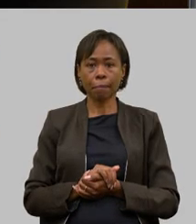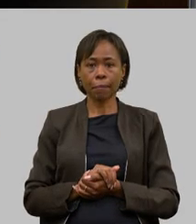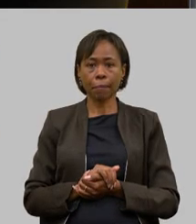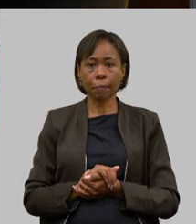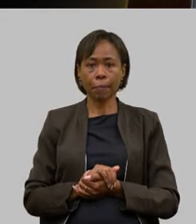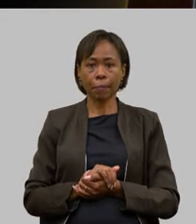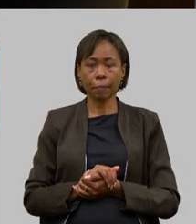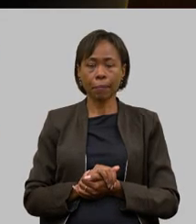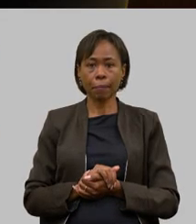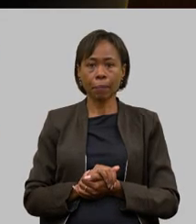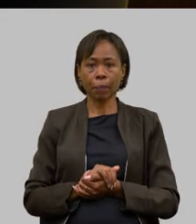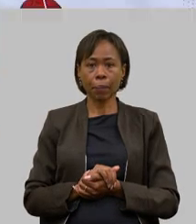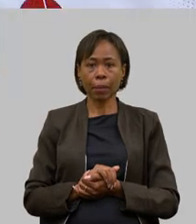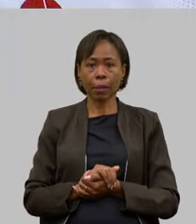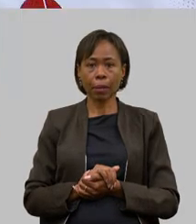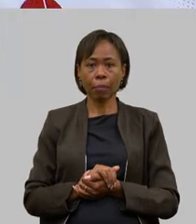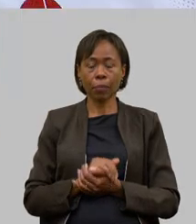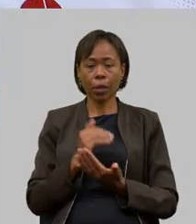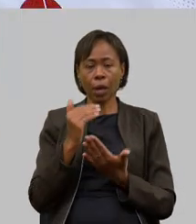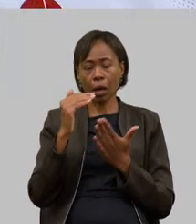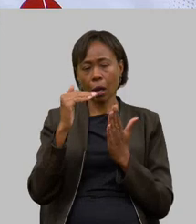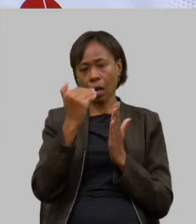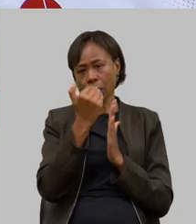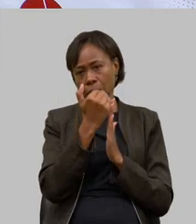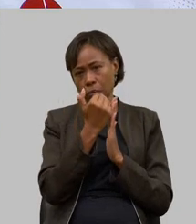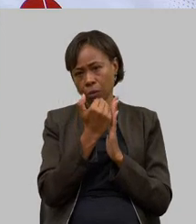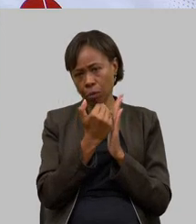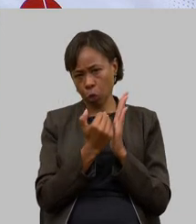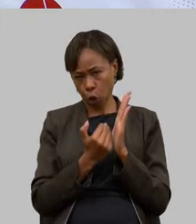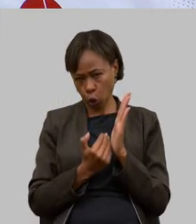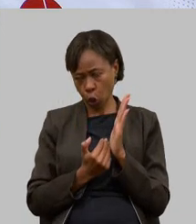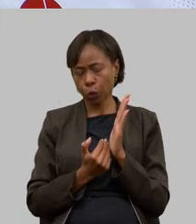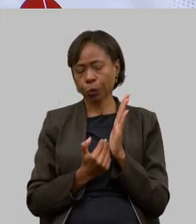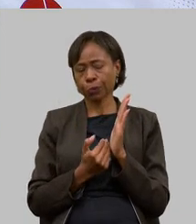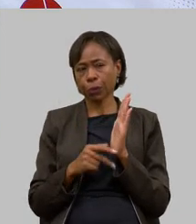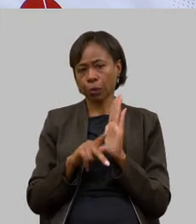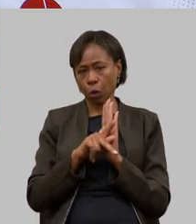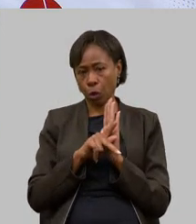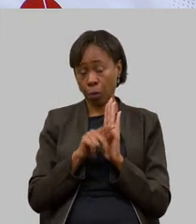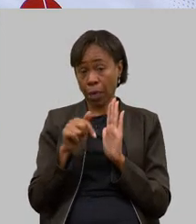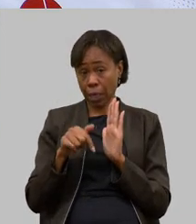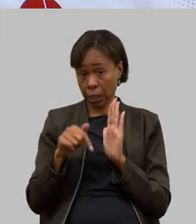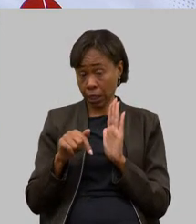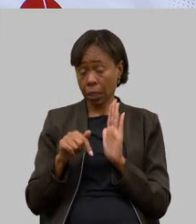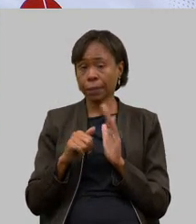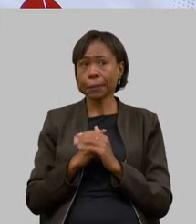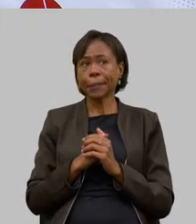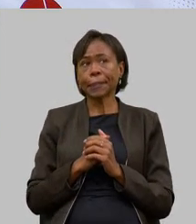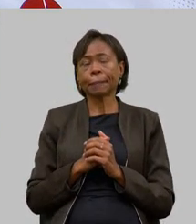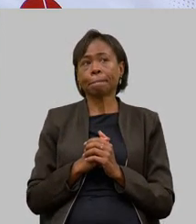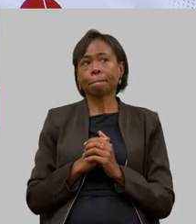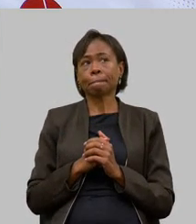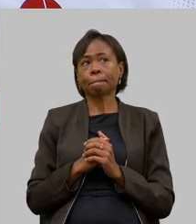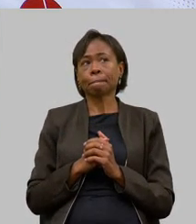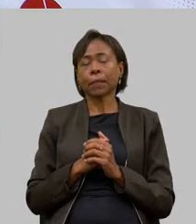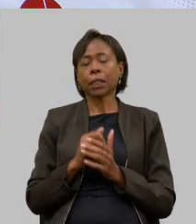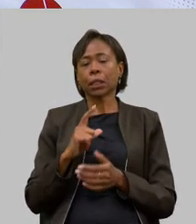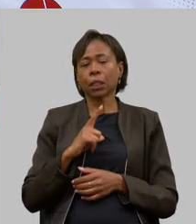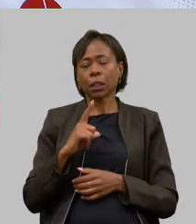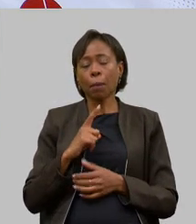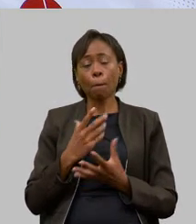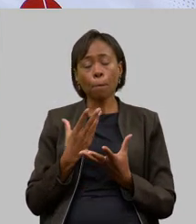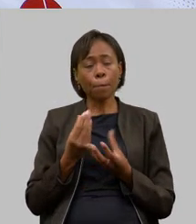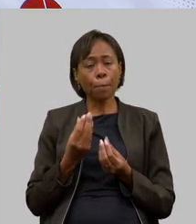designadas aqui através da nossa comissão nós temos muita dificuldade na